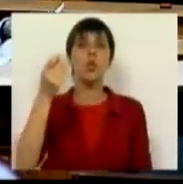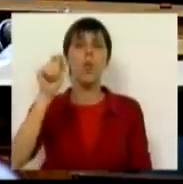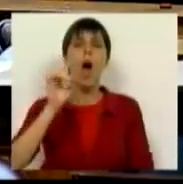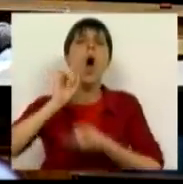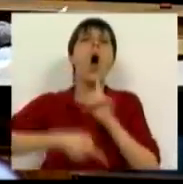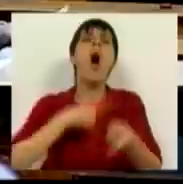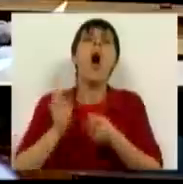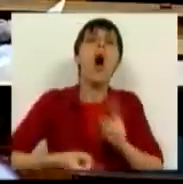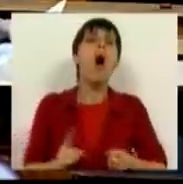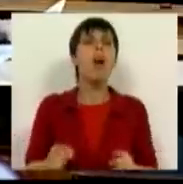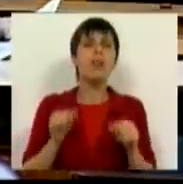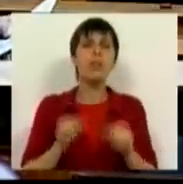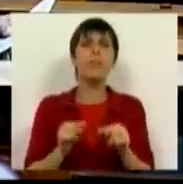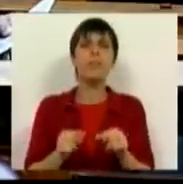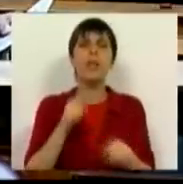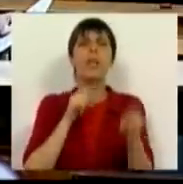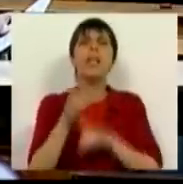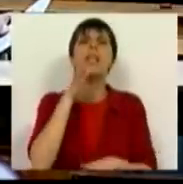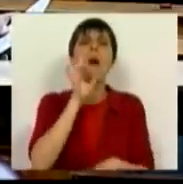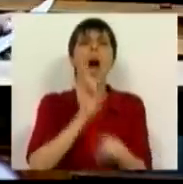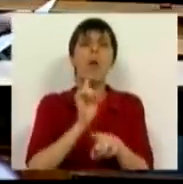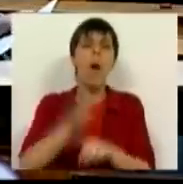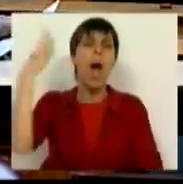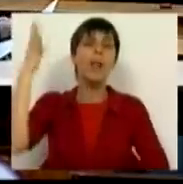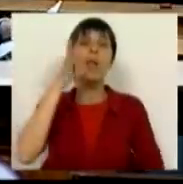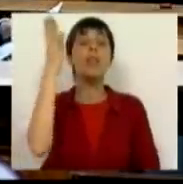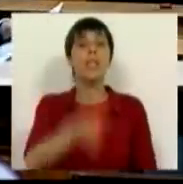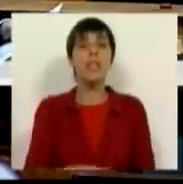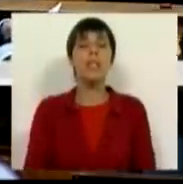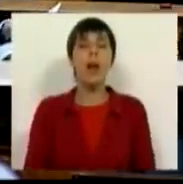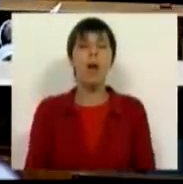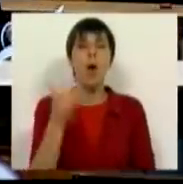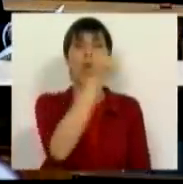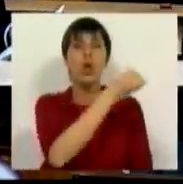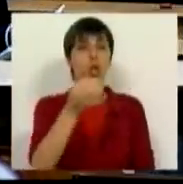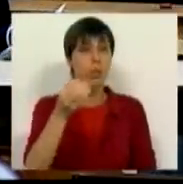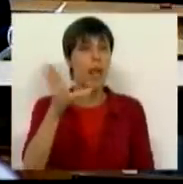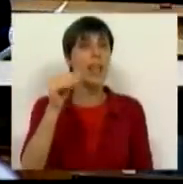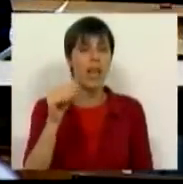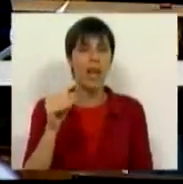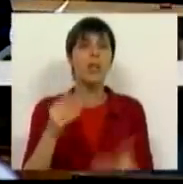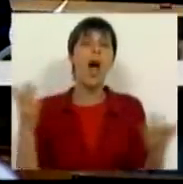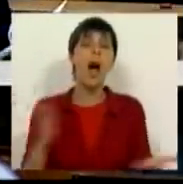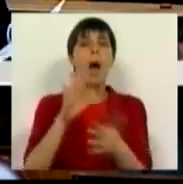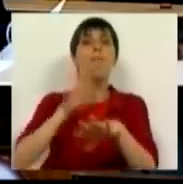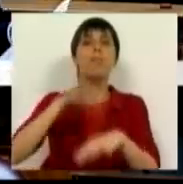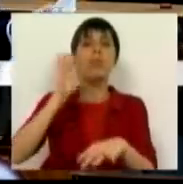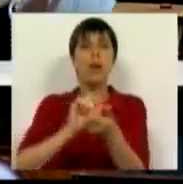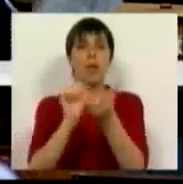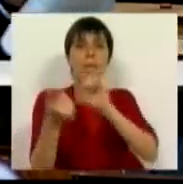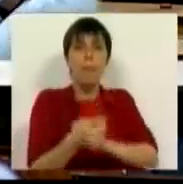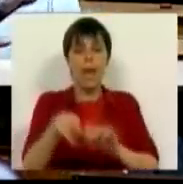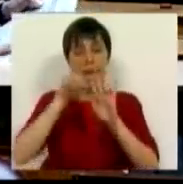o que é que é feito destes deputados quando diziam em 2010, a propósito das